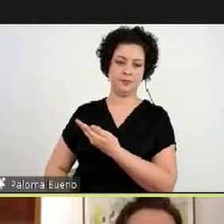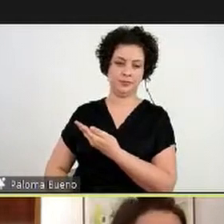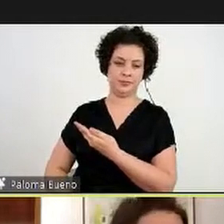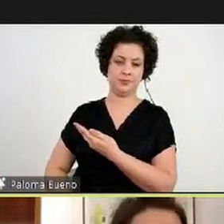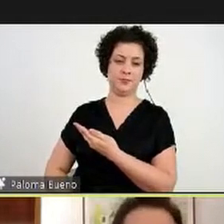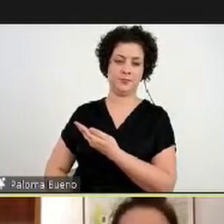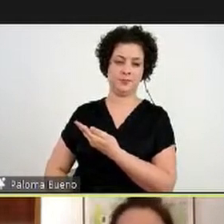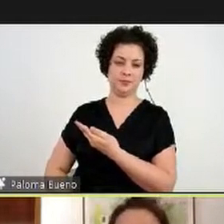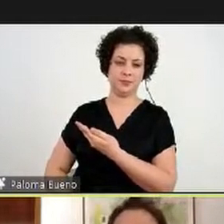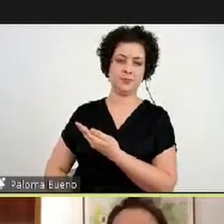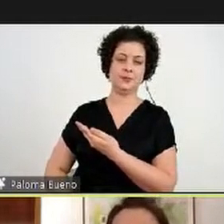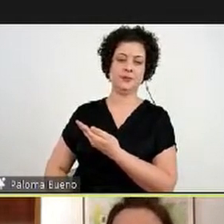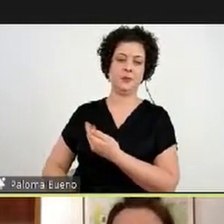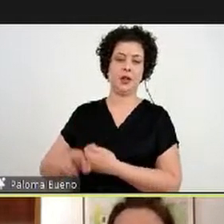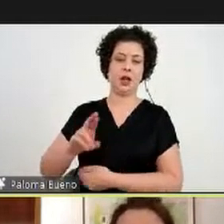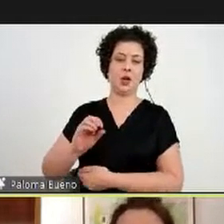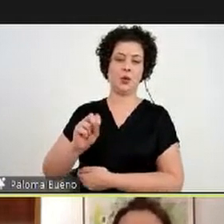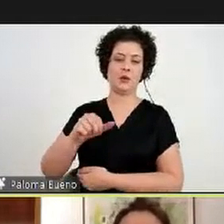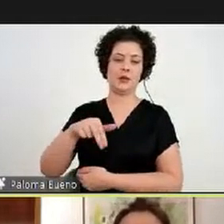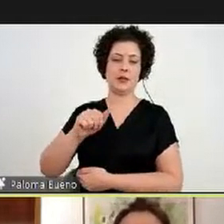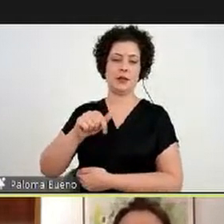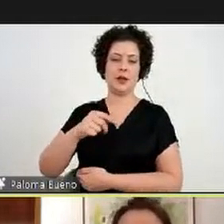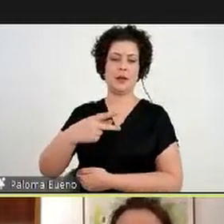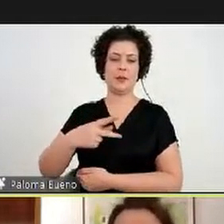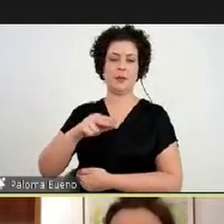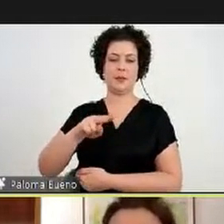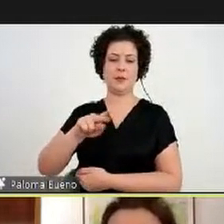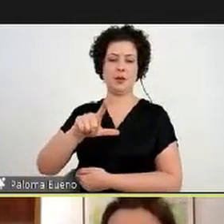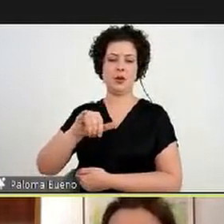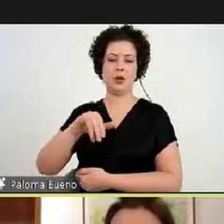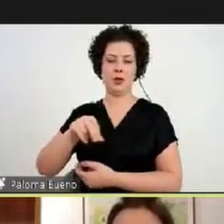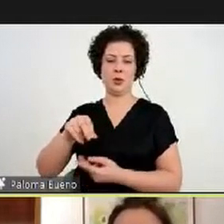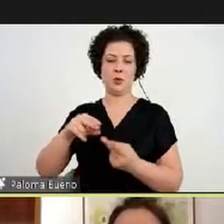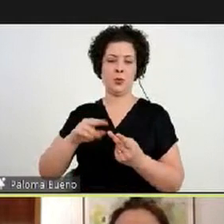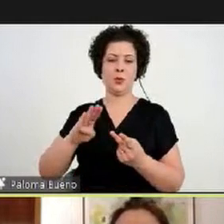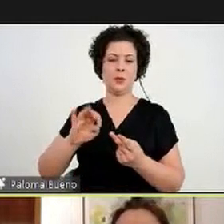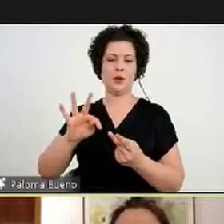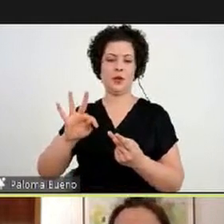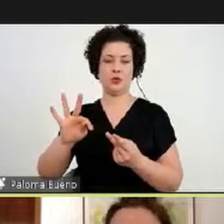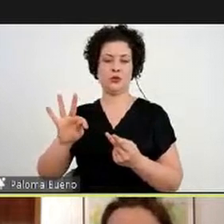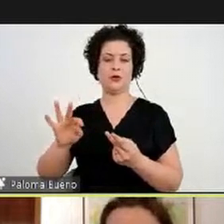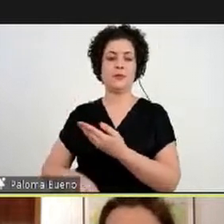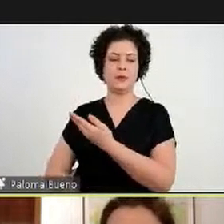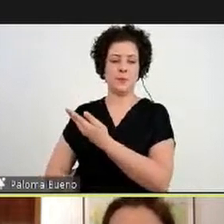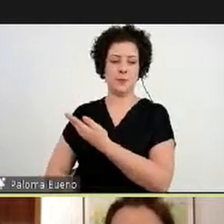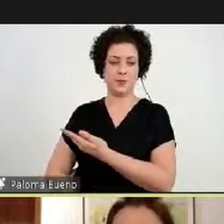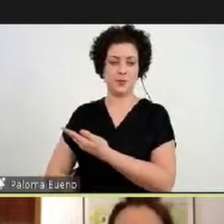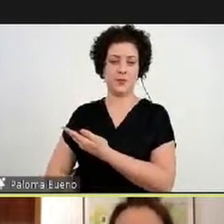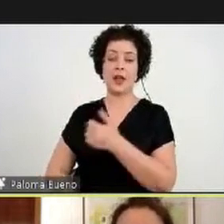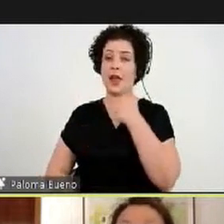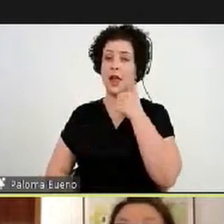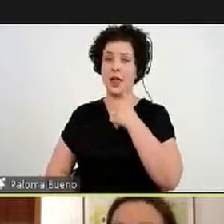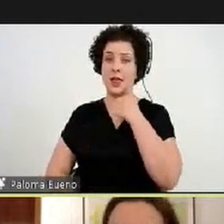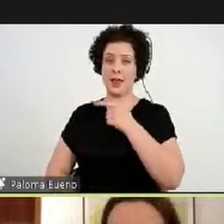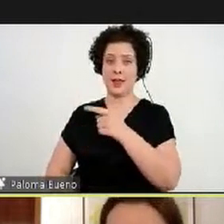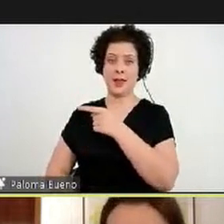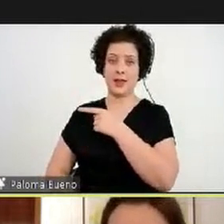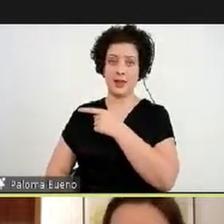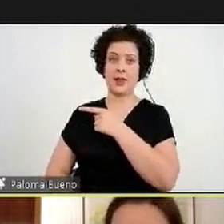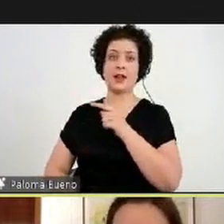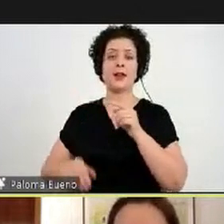obra de Rosana Paulino, Renata Pedrosa e Bete Moisés. Inclusive, essas mulheres participaram do